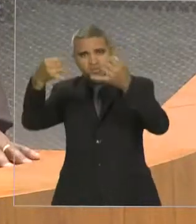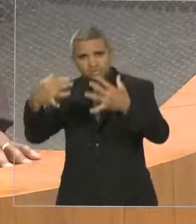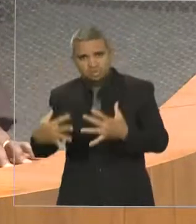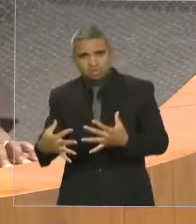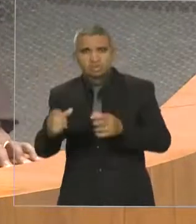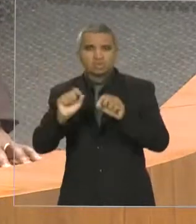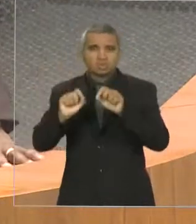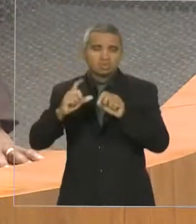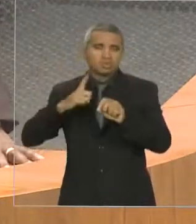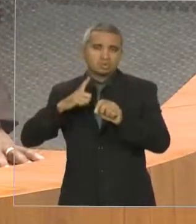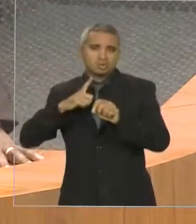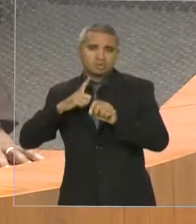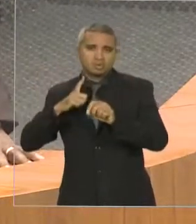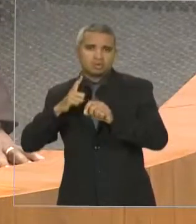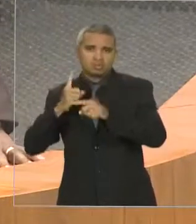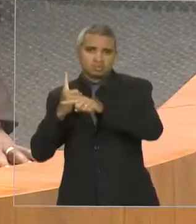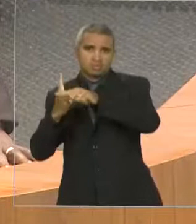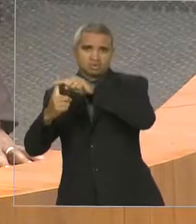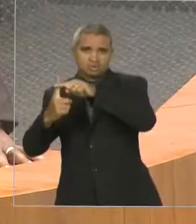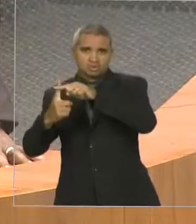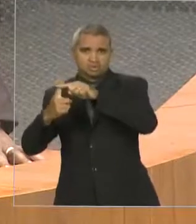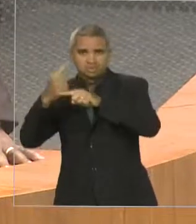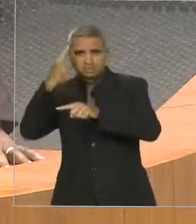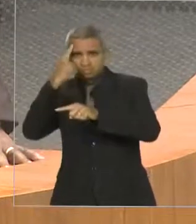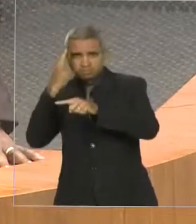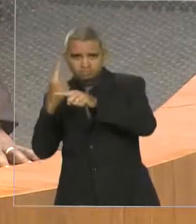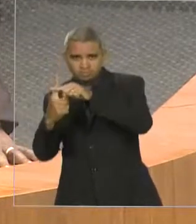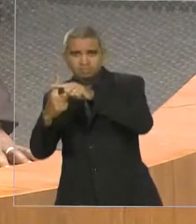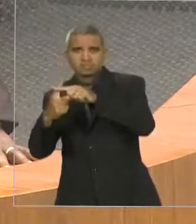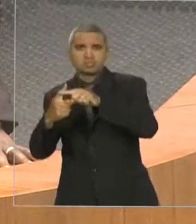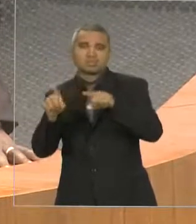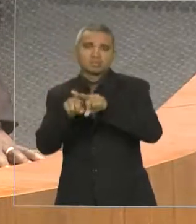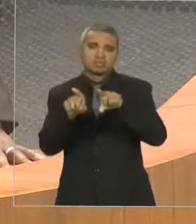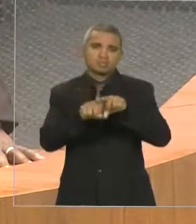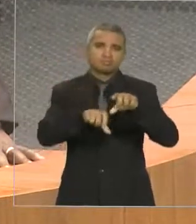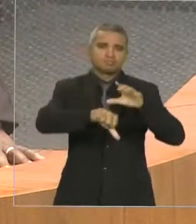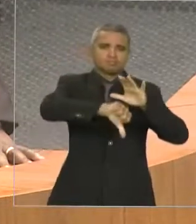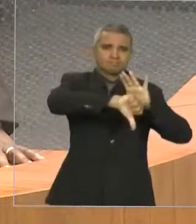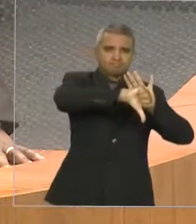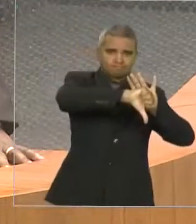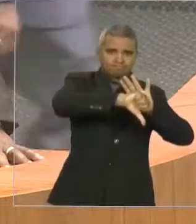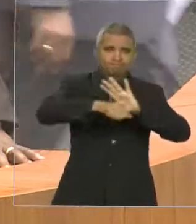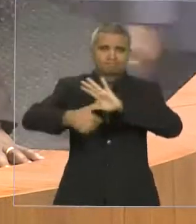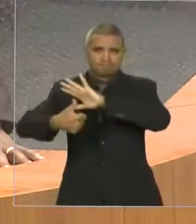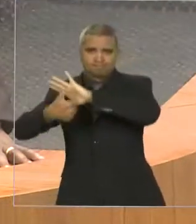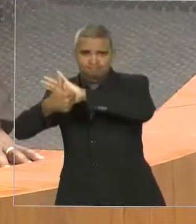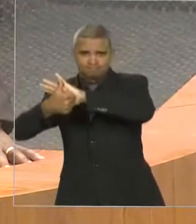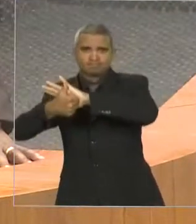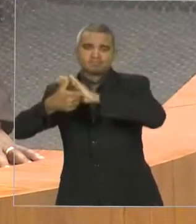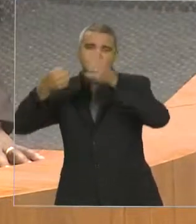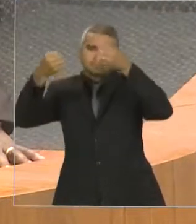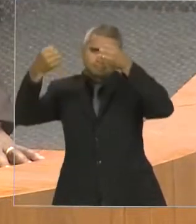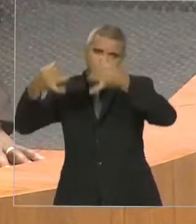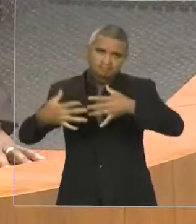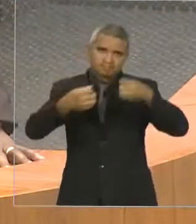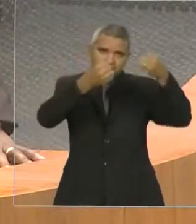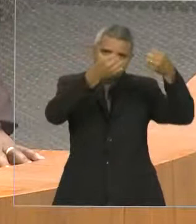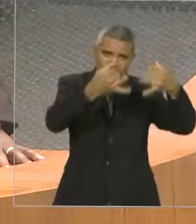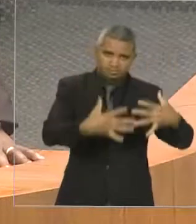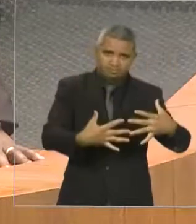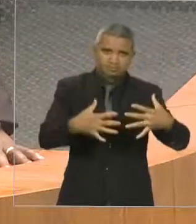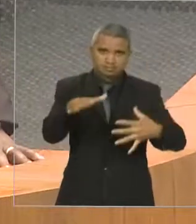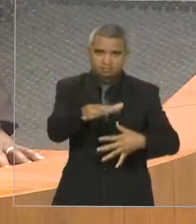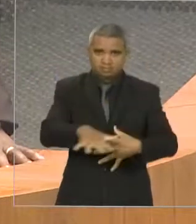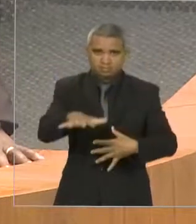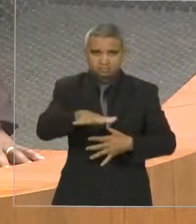a consciência desse povo e quero também destacar que em 2015,